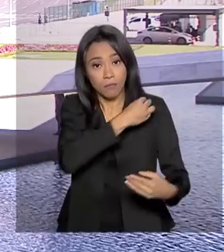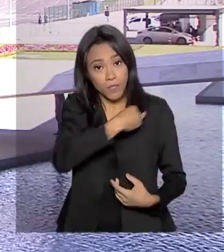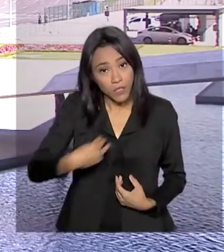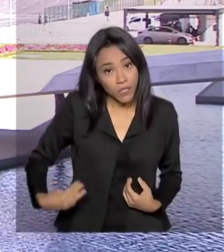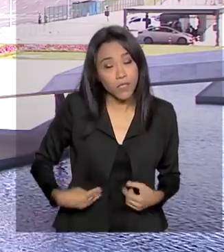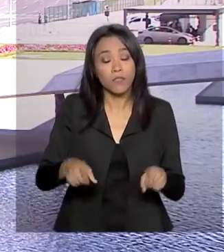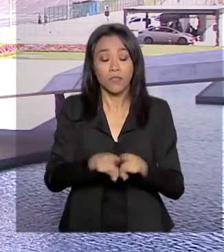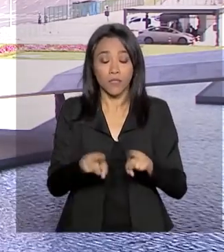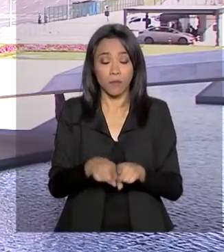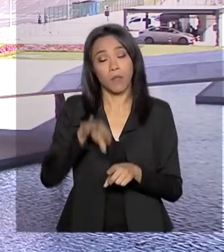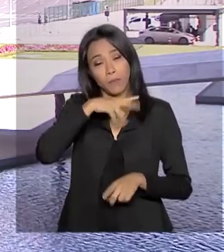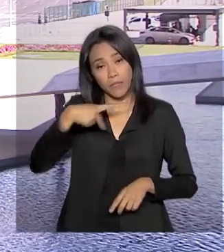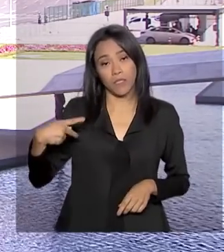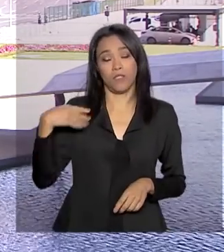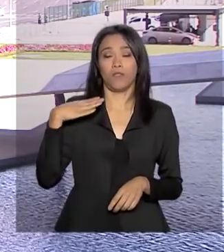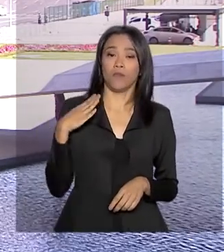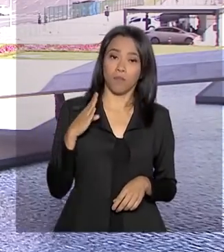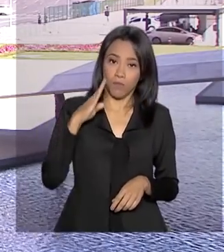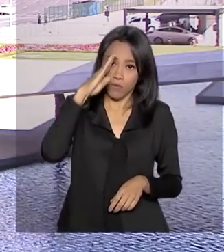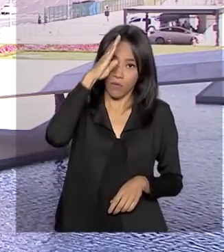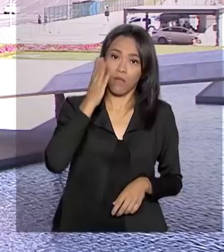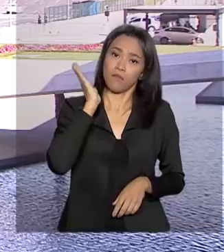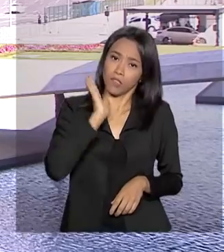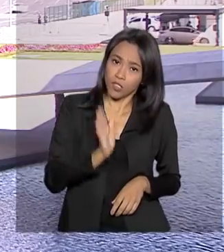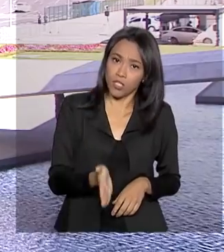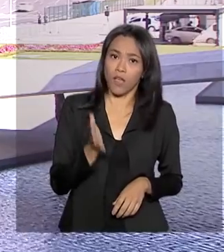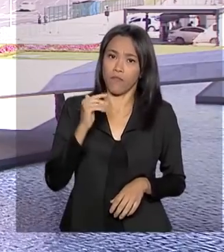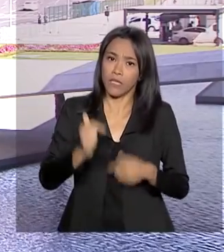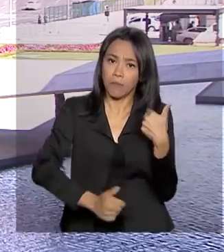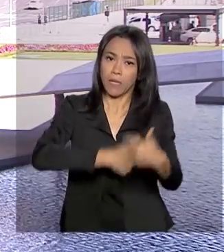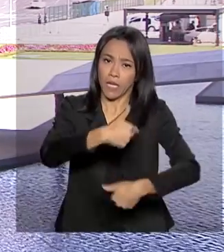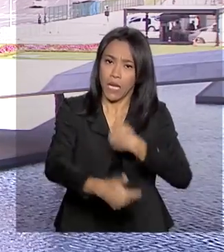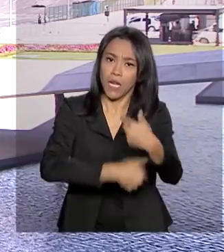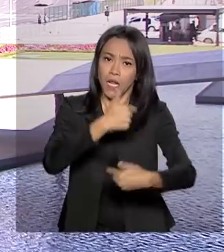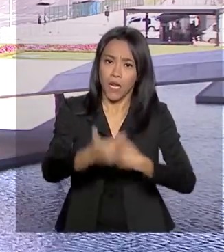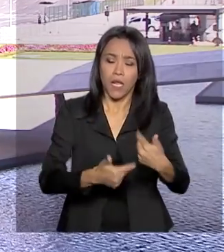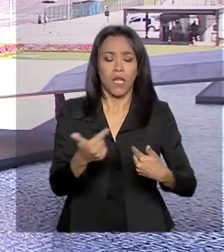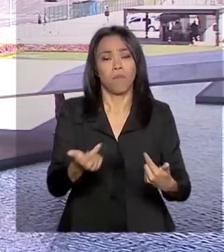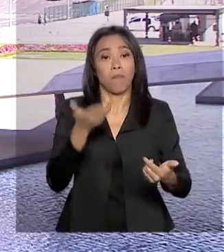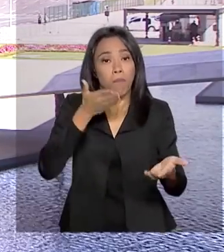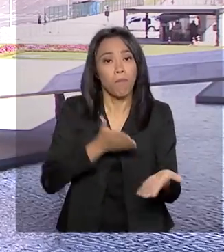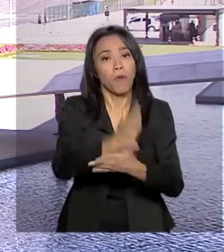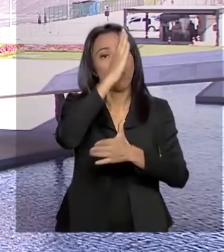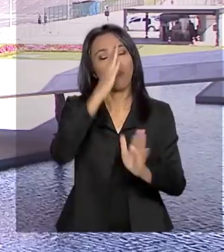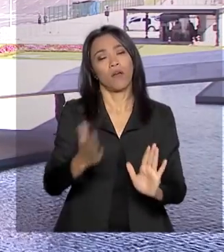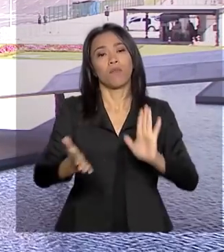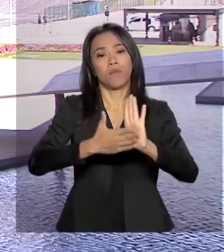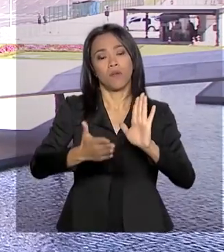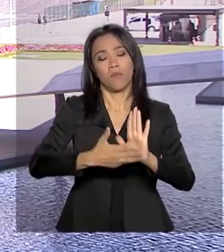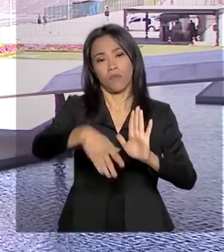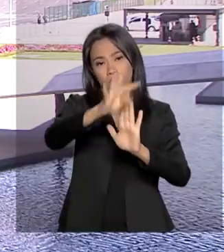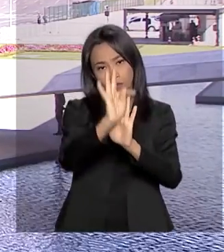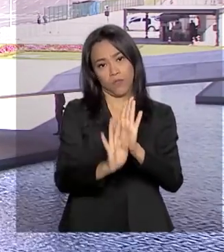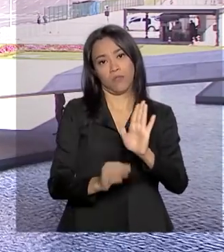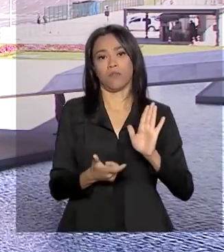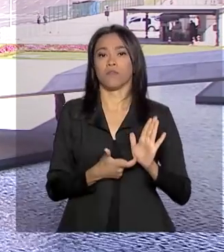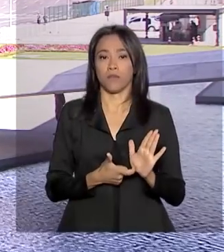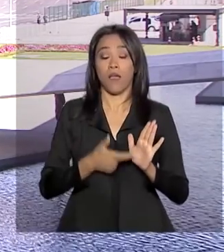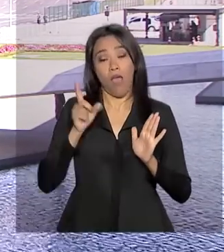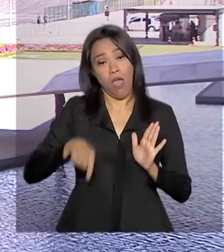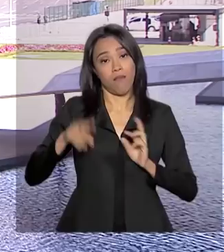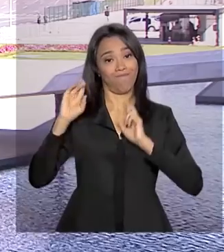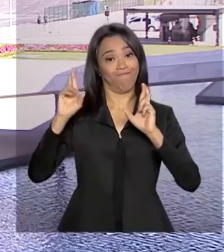e do próprio presidente Jair Bolsonaro, que já vem fazendo esse trabalho pela aprovação da reforma da Previdência. Essas são as